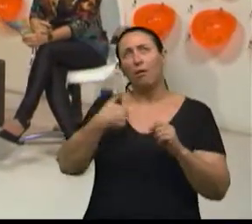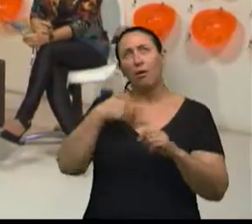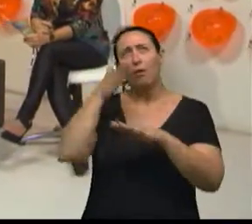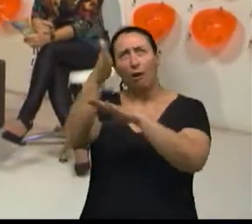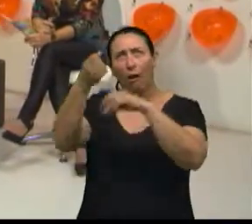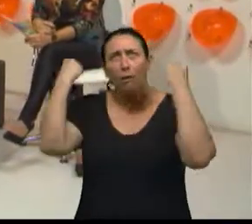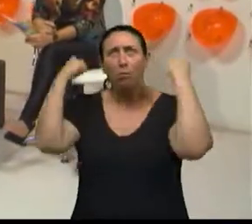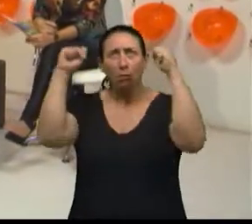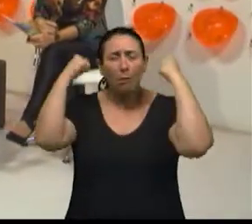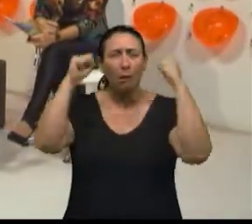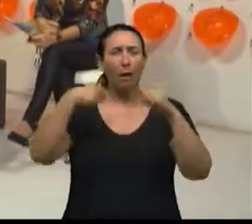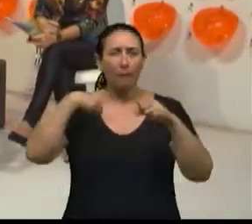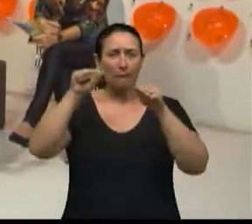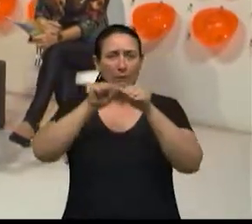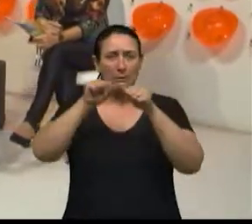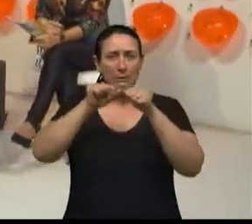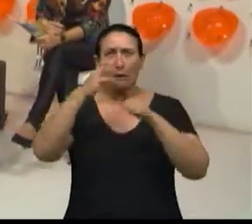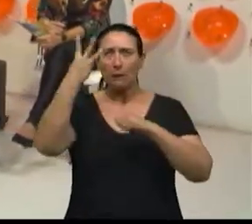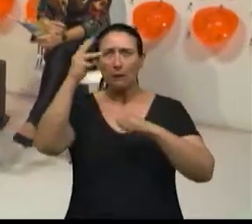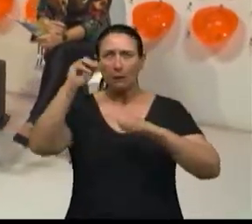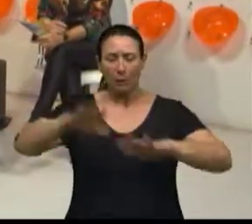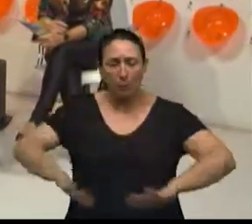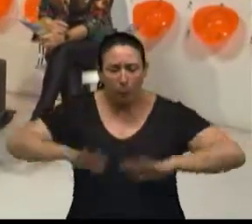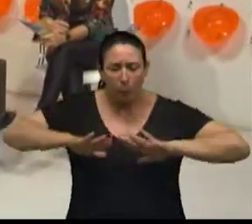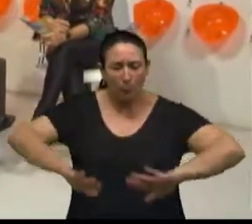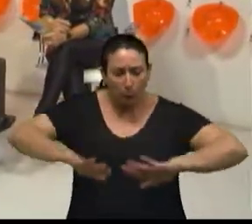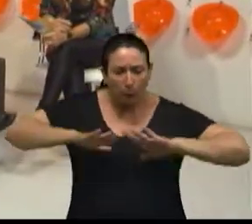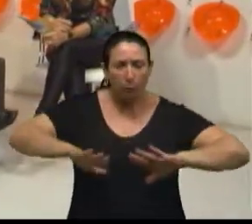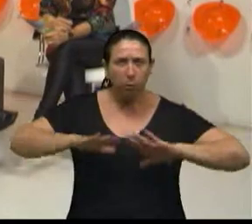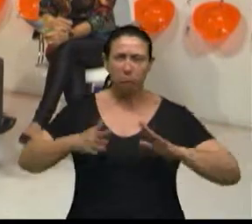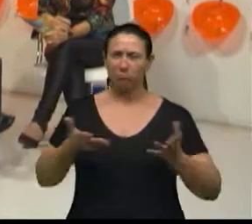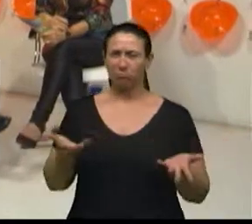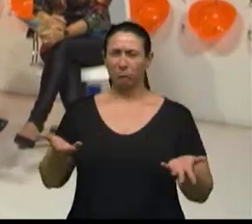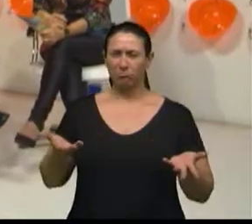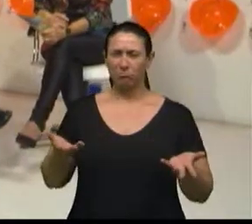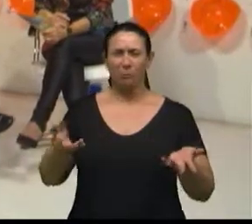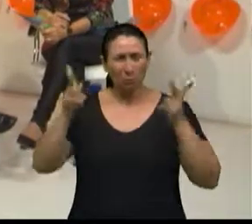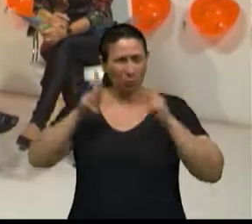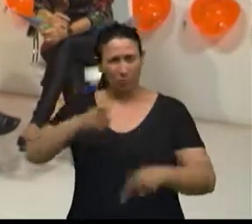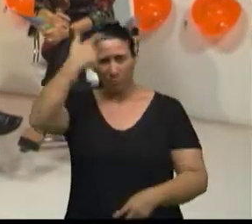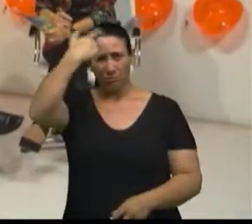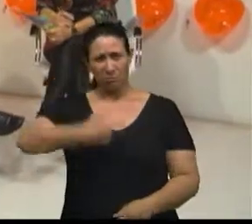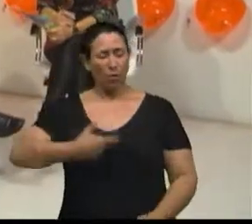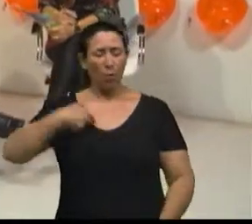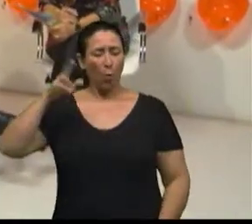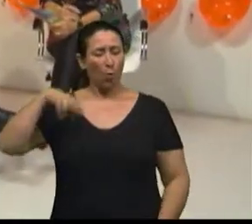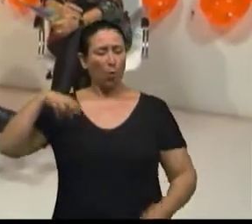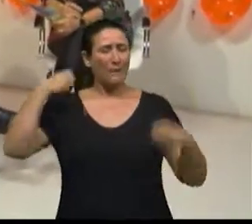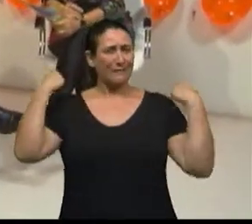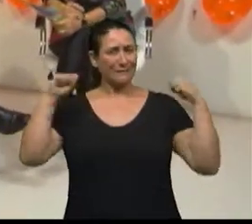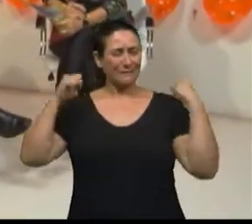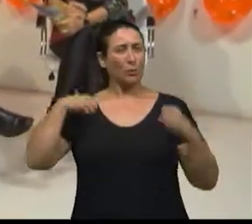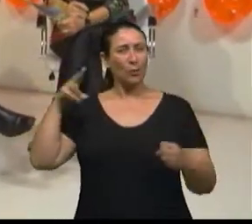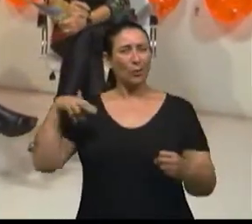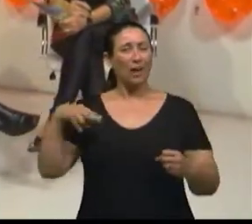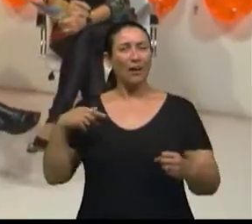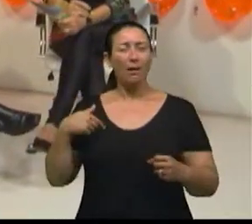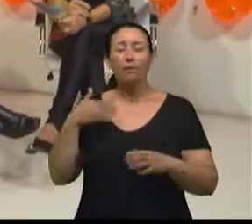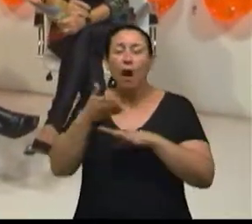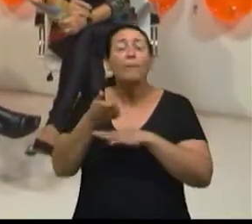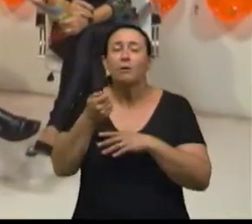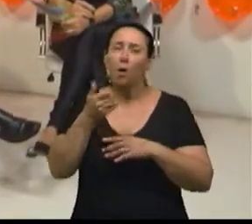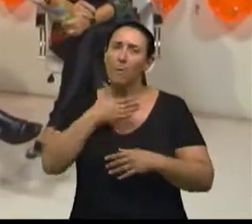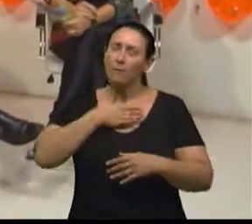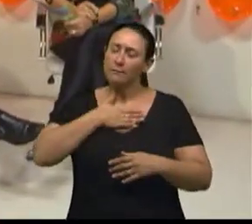30 apoios, não tem como. Uma pessoa que é sedentária, que vai começar um trabalho físico, ela vai começar